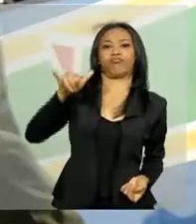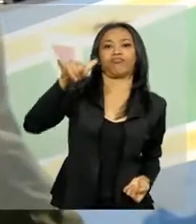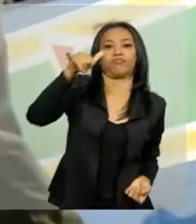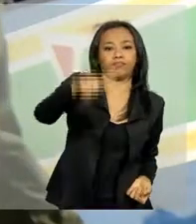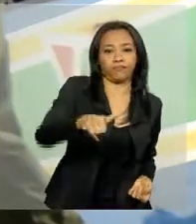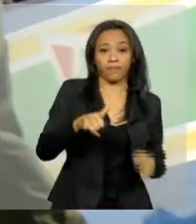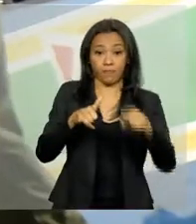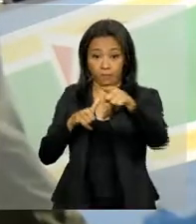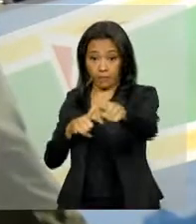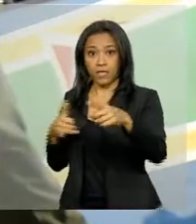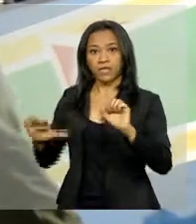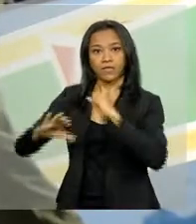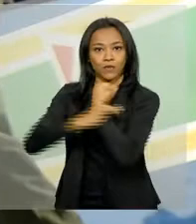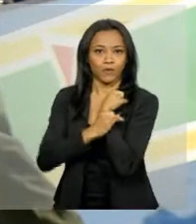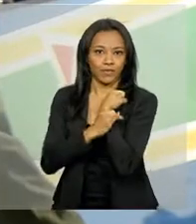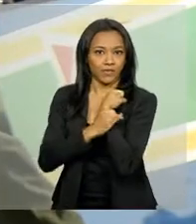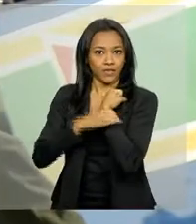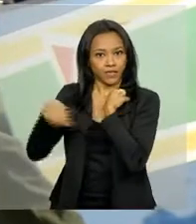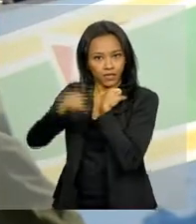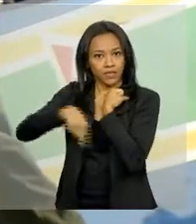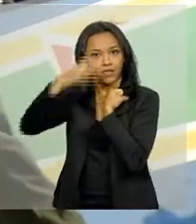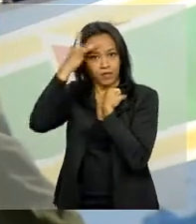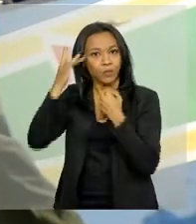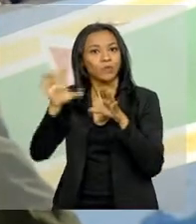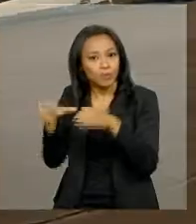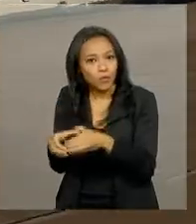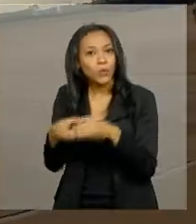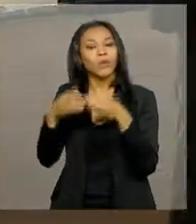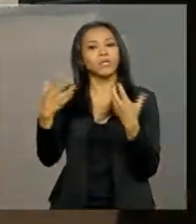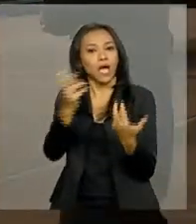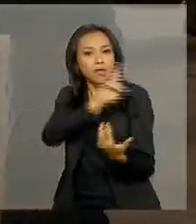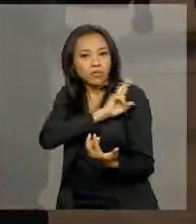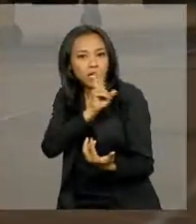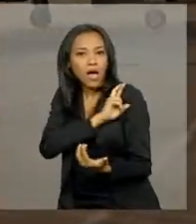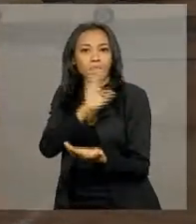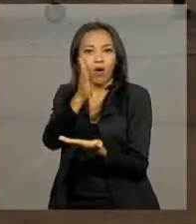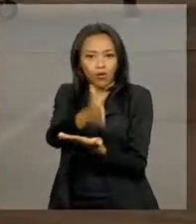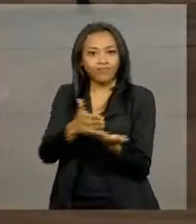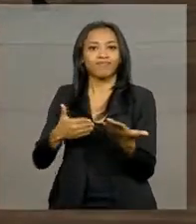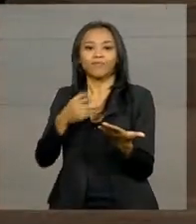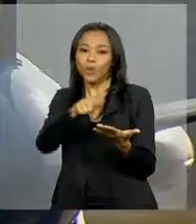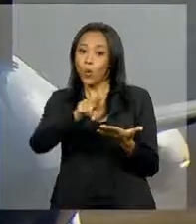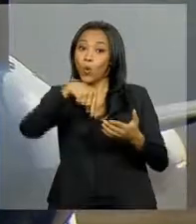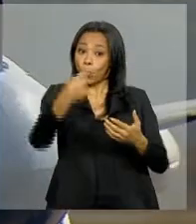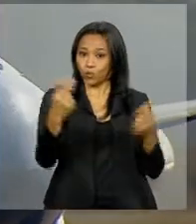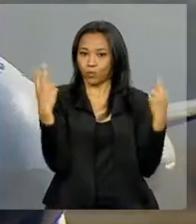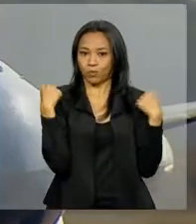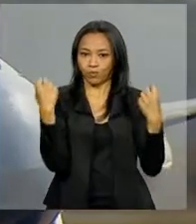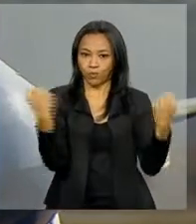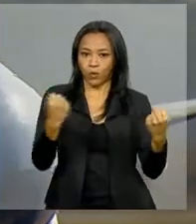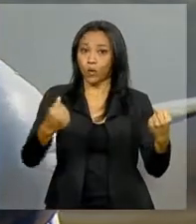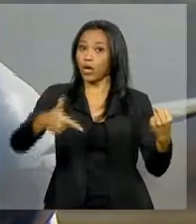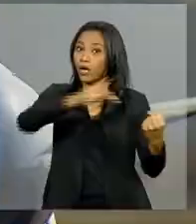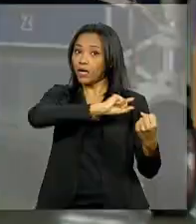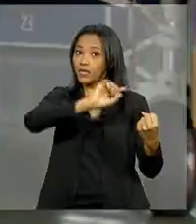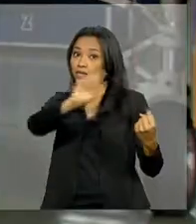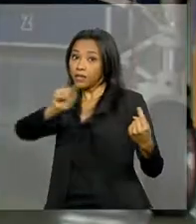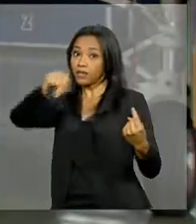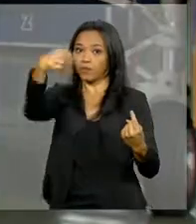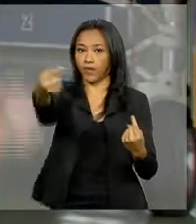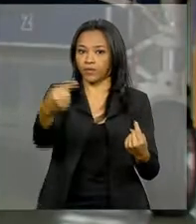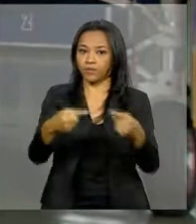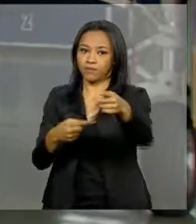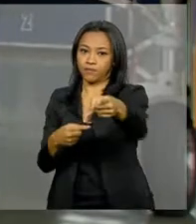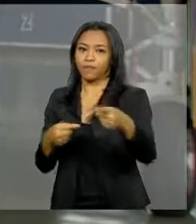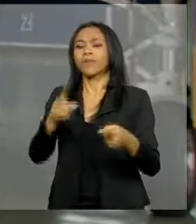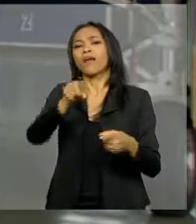Eles cuidam da segurança, dividem responsabilidades, lado a lado, com os pilotos, antes e depois. Eu acho